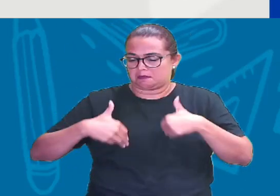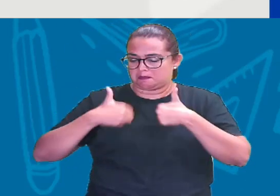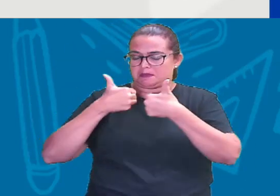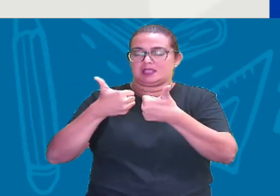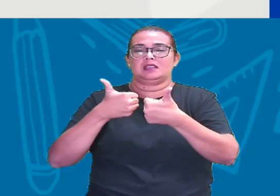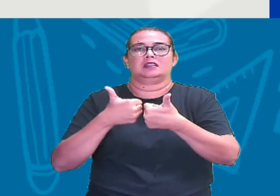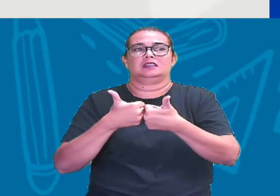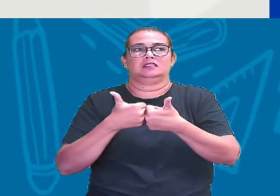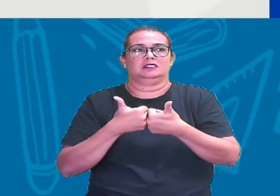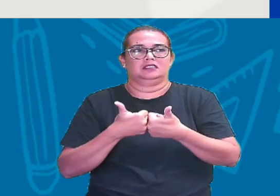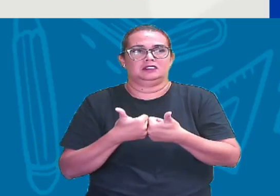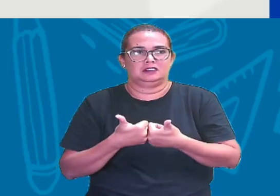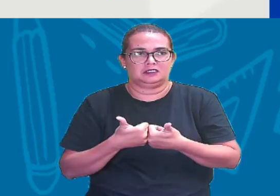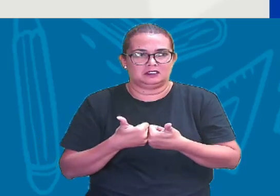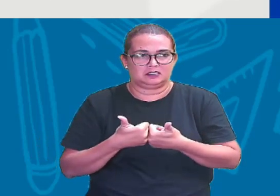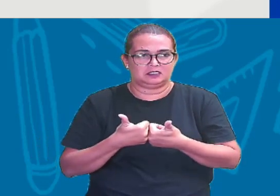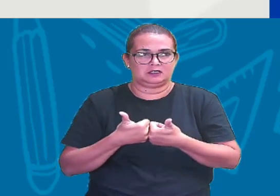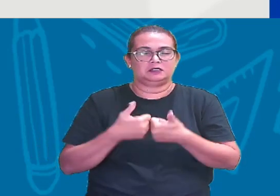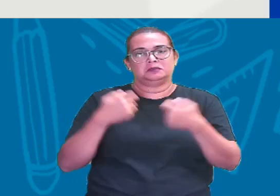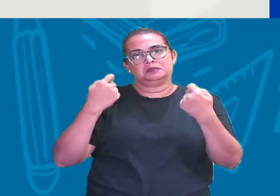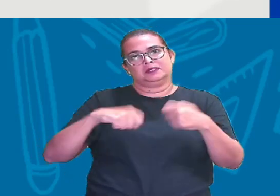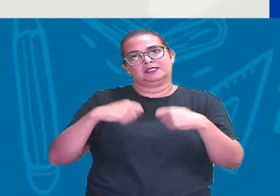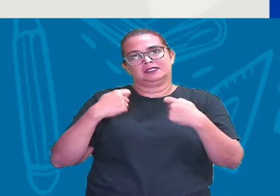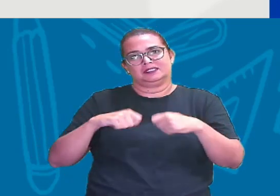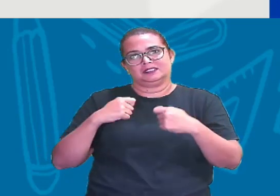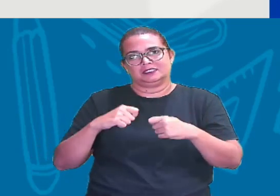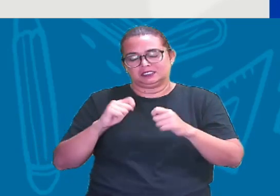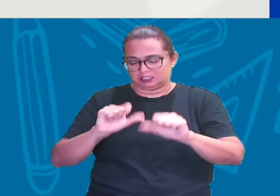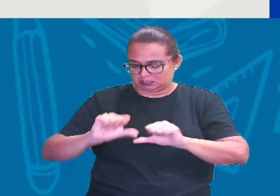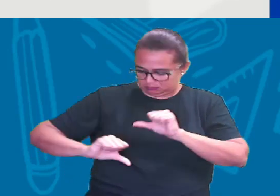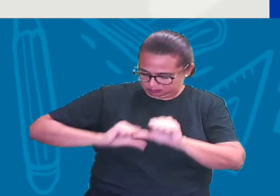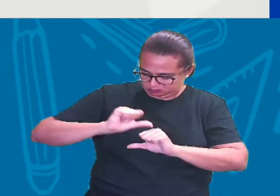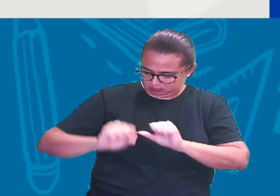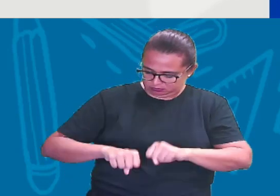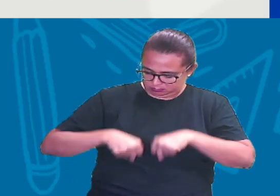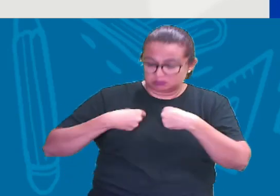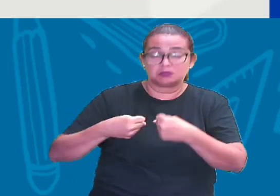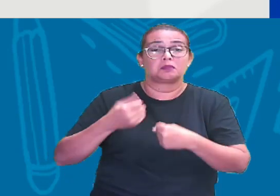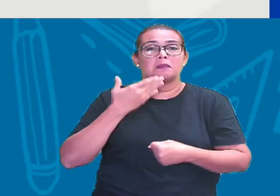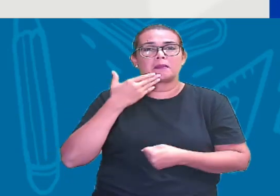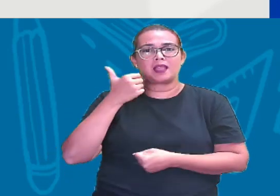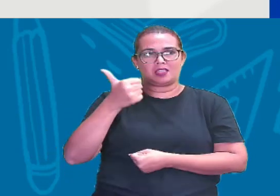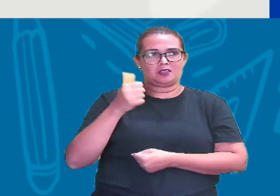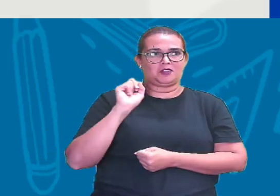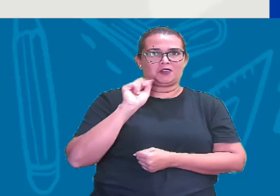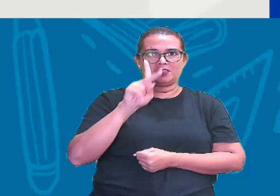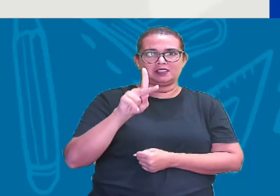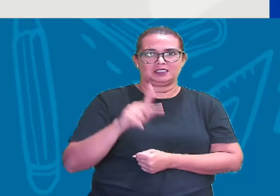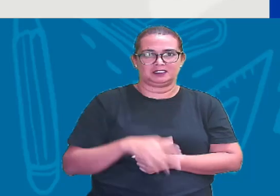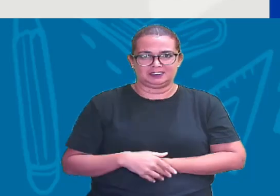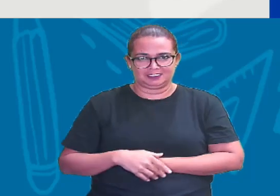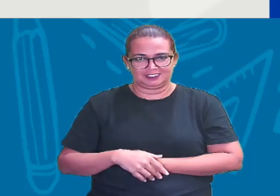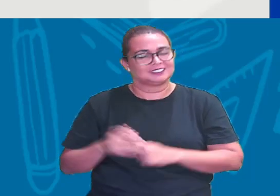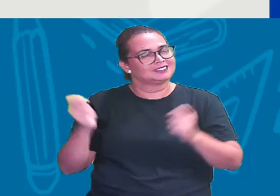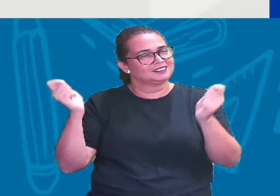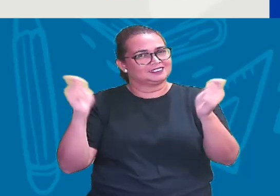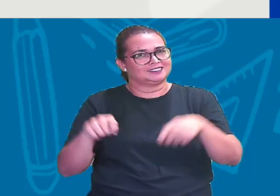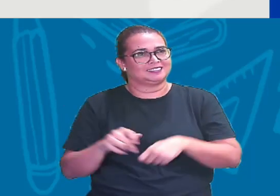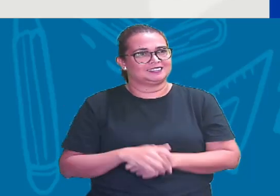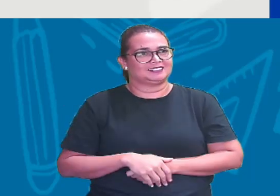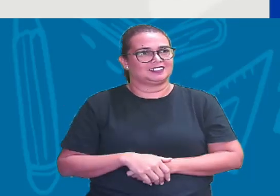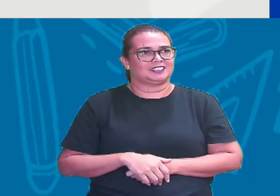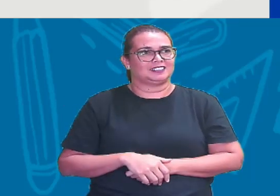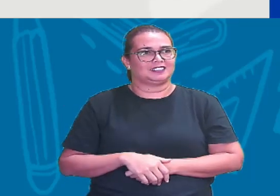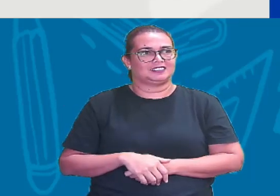Cada dia fazer o melhor Tá certo? Então seremos Tá?